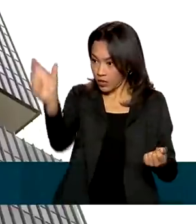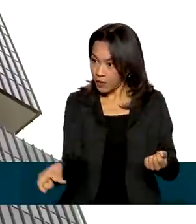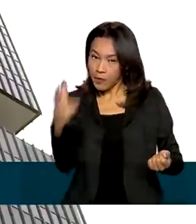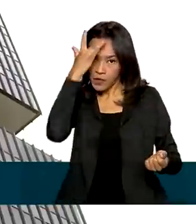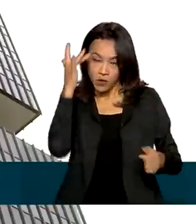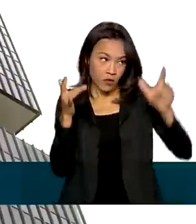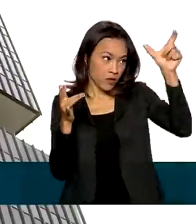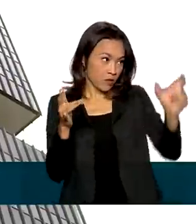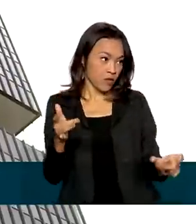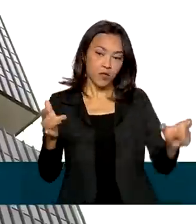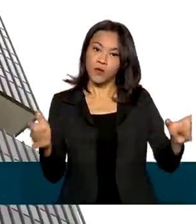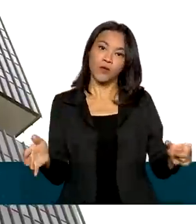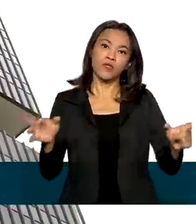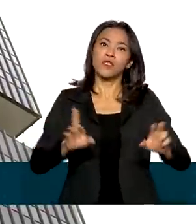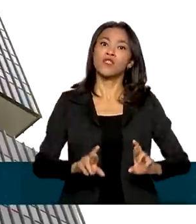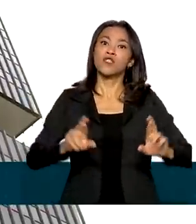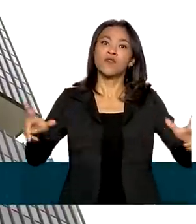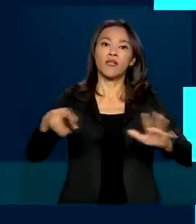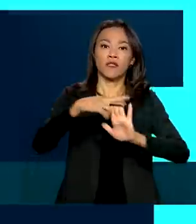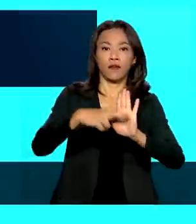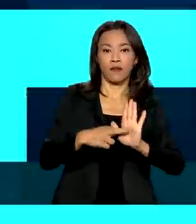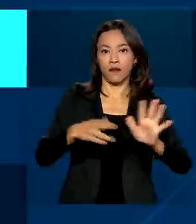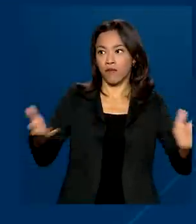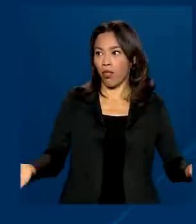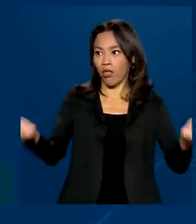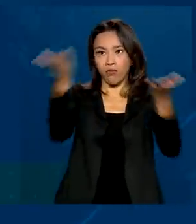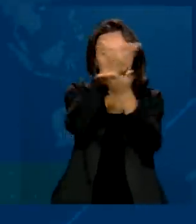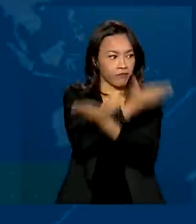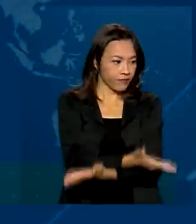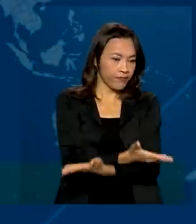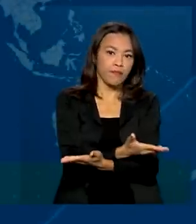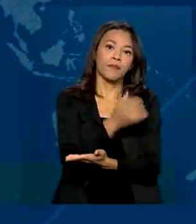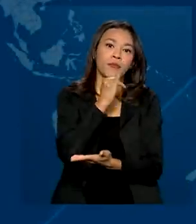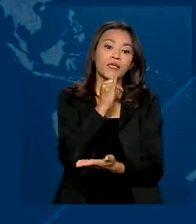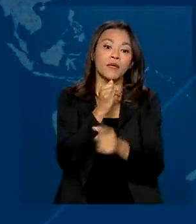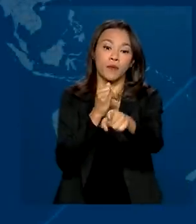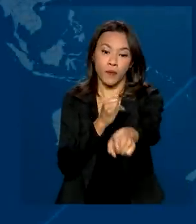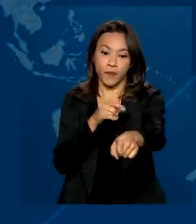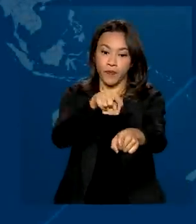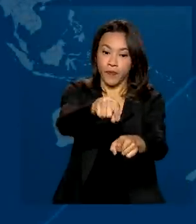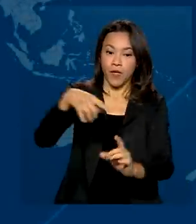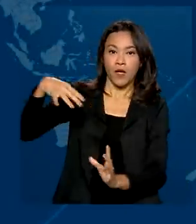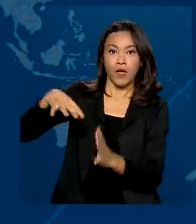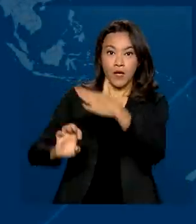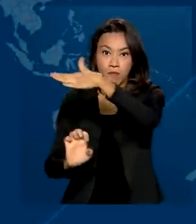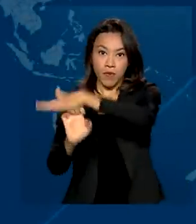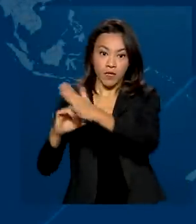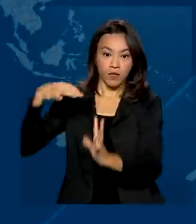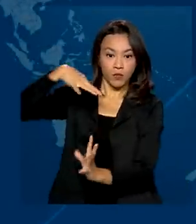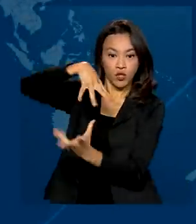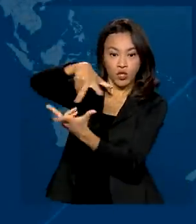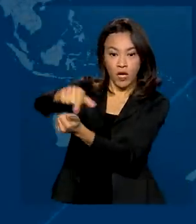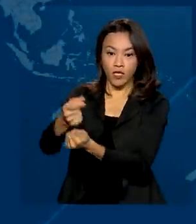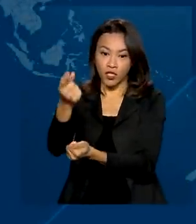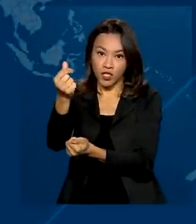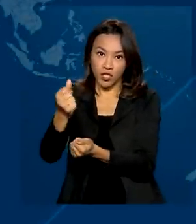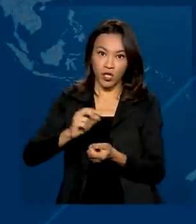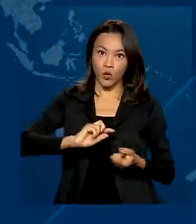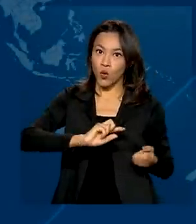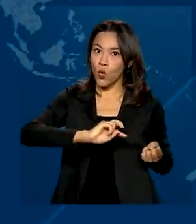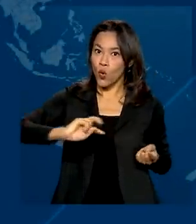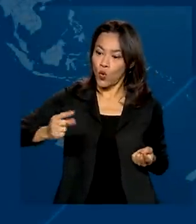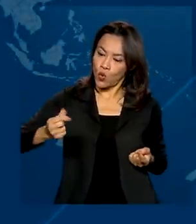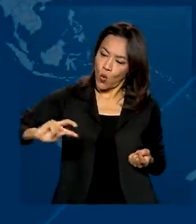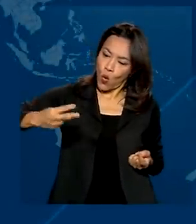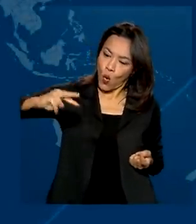em diferentes regras tributárias. É quando multinacionais, por exemplo, transferem lucro de um país para outro, em